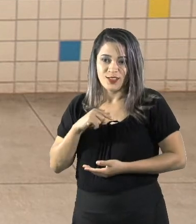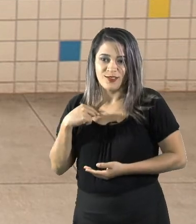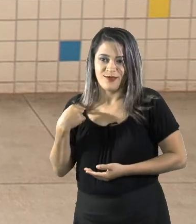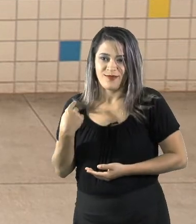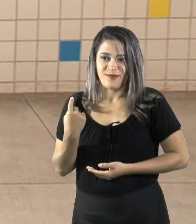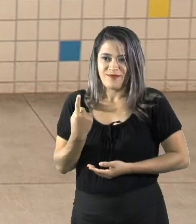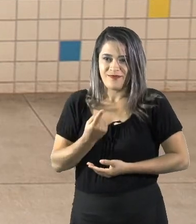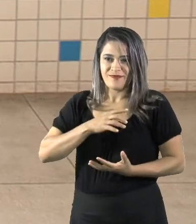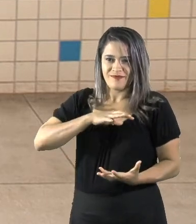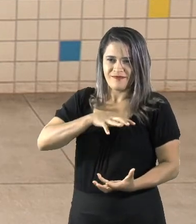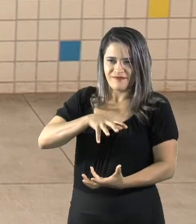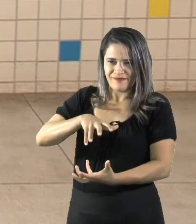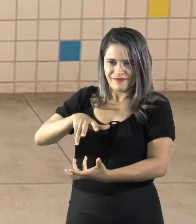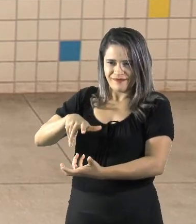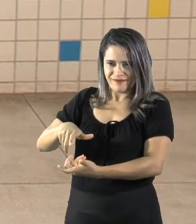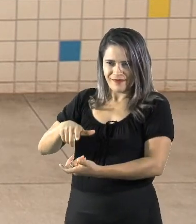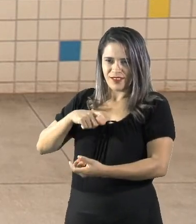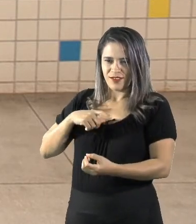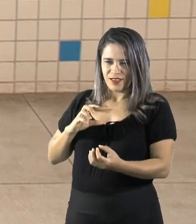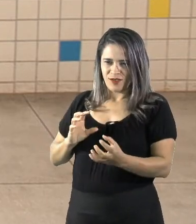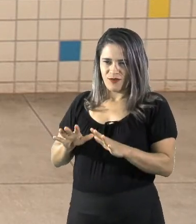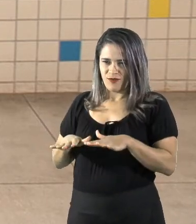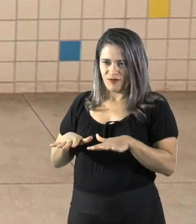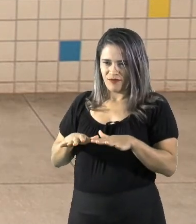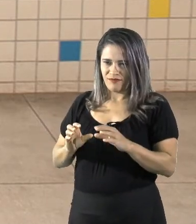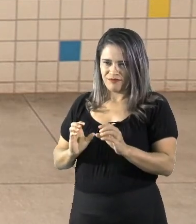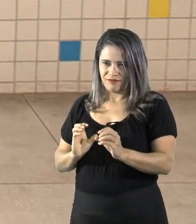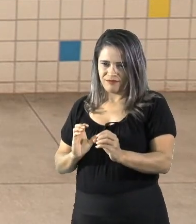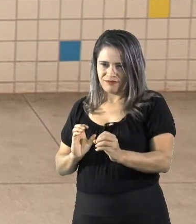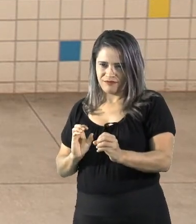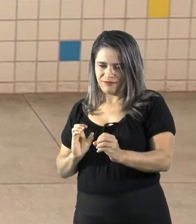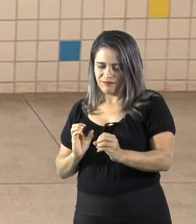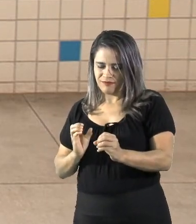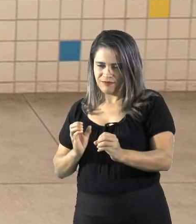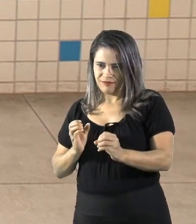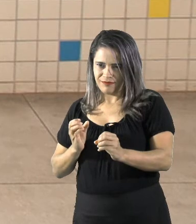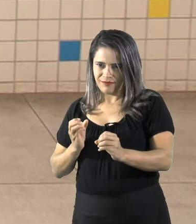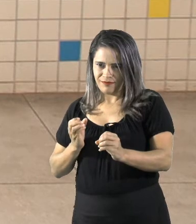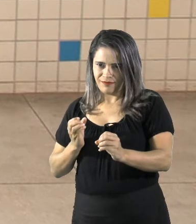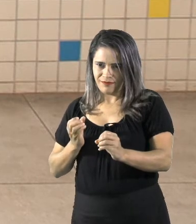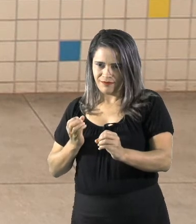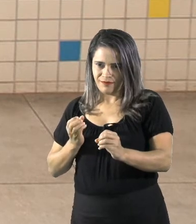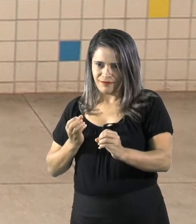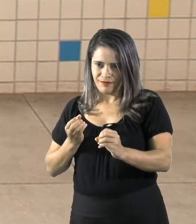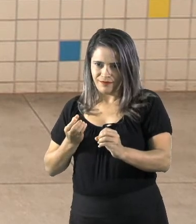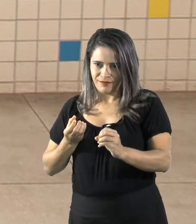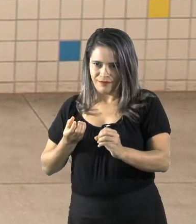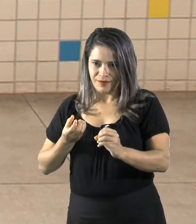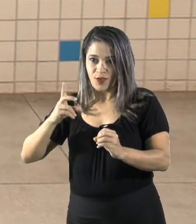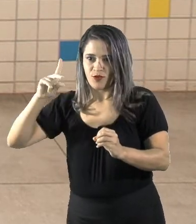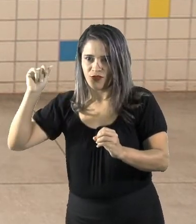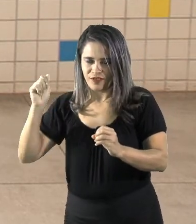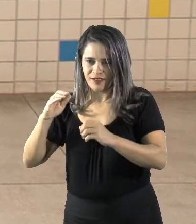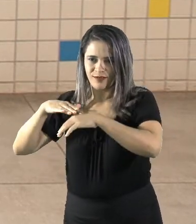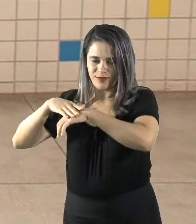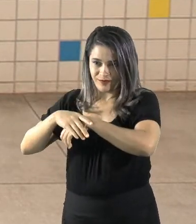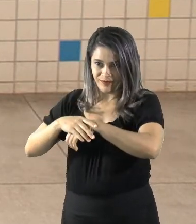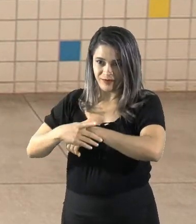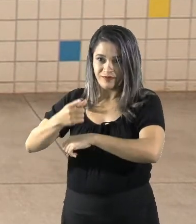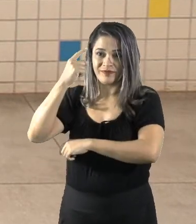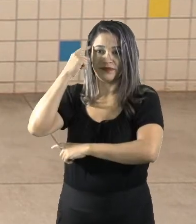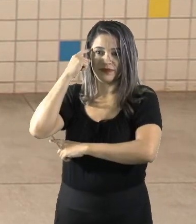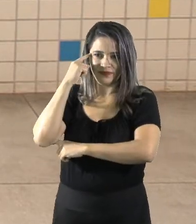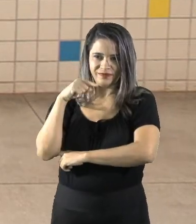Terra, não tem a questão do movimento da Terra que faz o dia e a noite? Faz, não faz? Então, quando a gente pensa